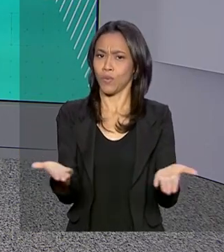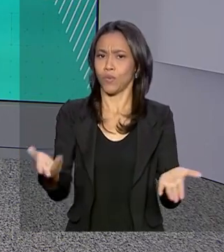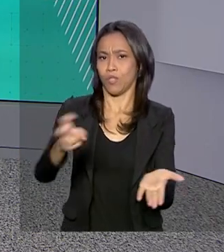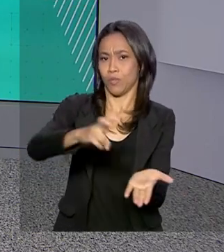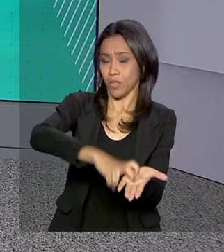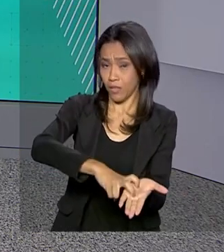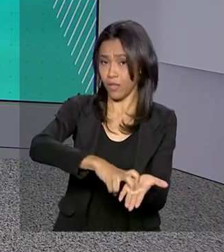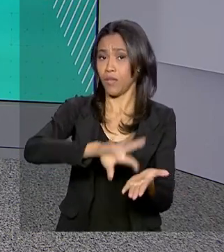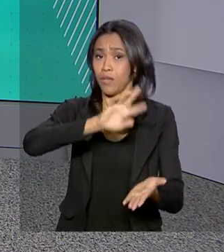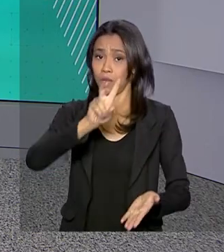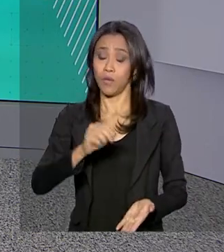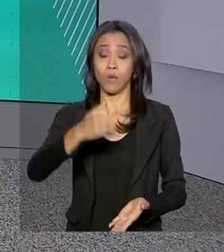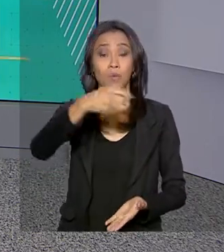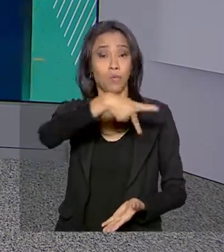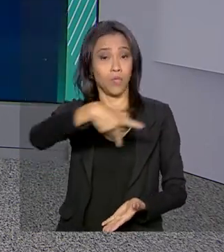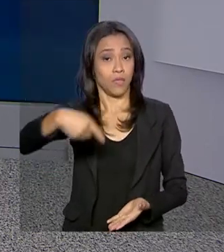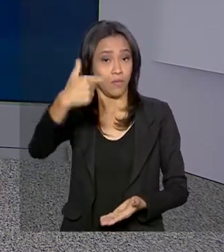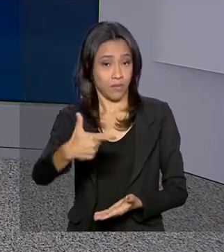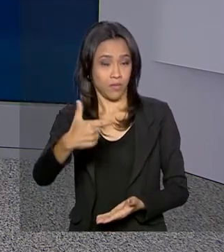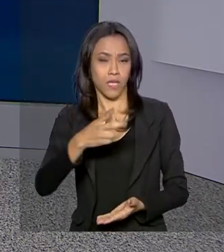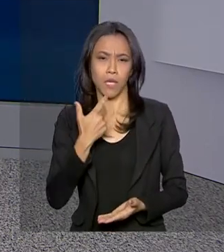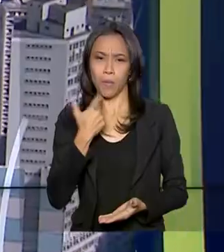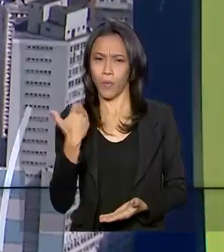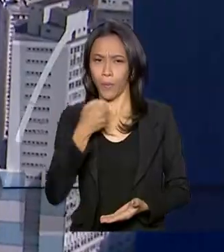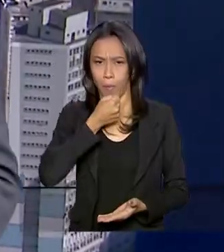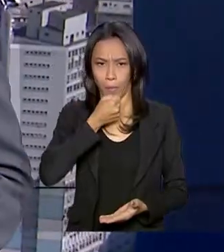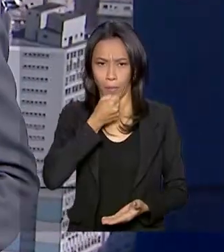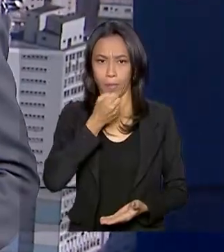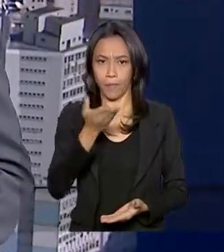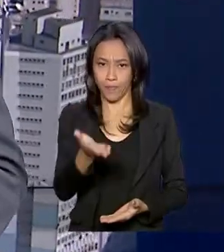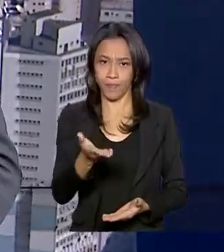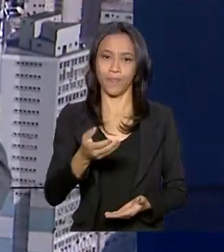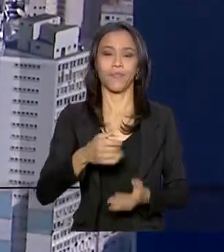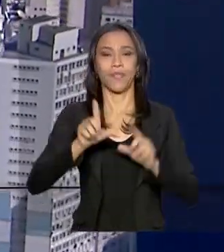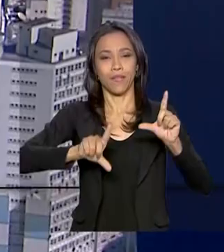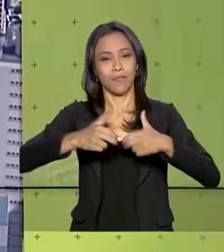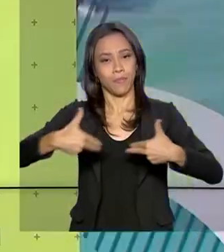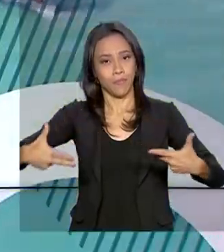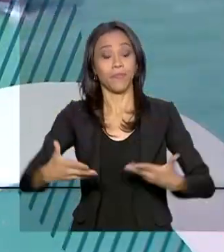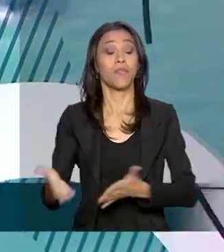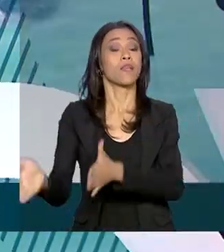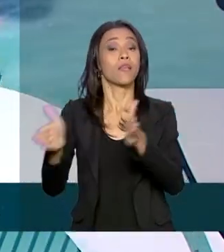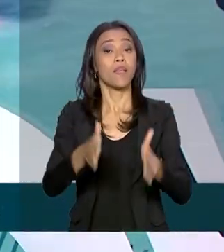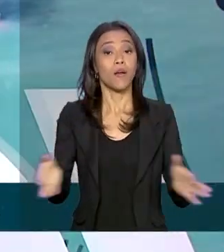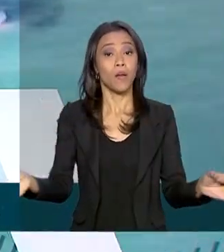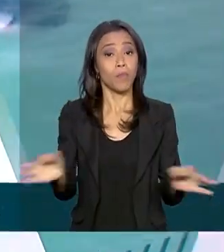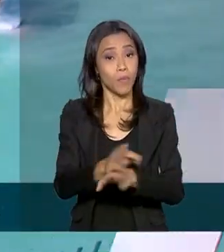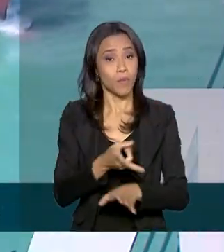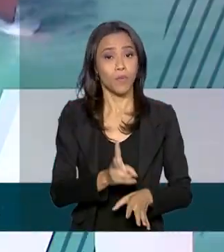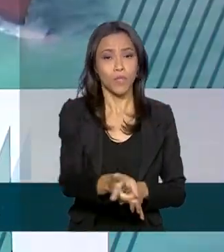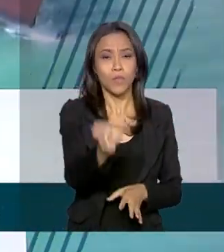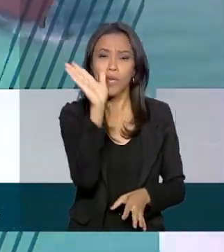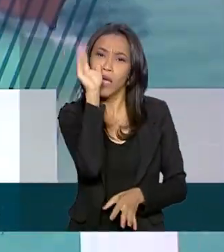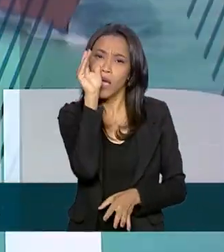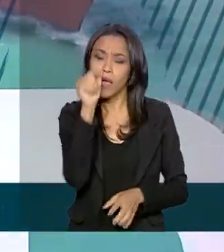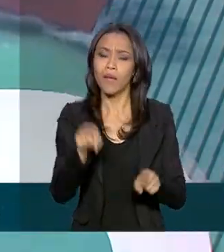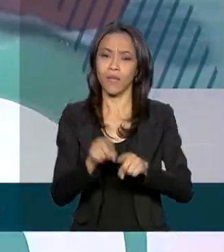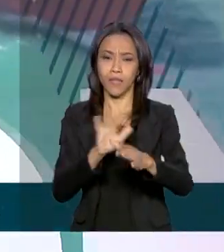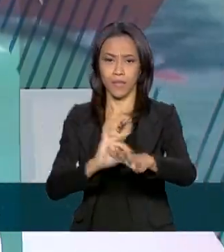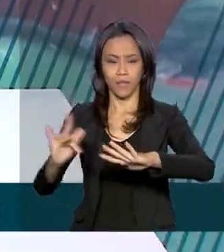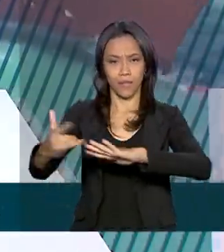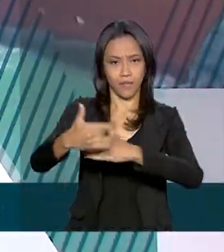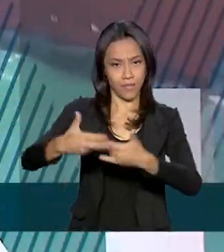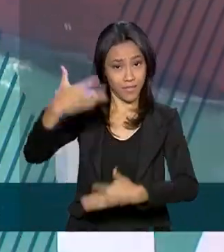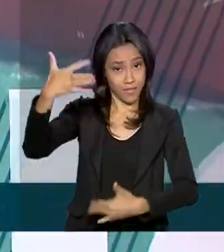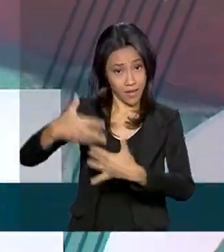italiana e conversou agora há pouco com a imprensa. O governo agora fica por aqui. Continue nos acompanhando também pelas